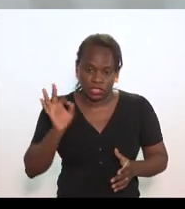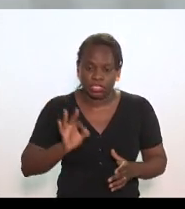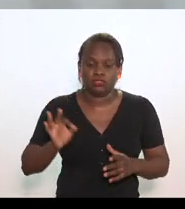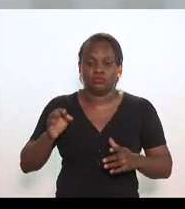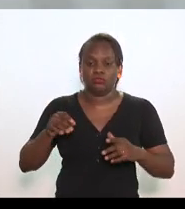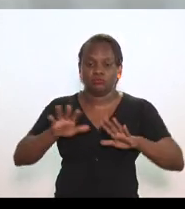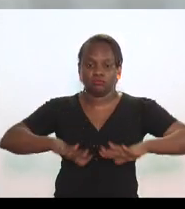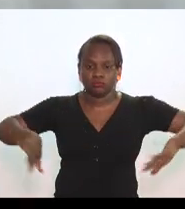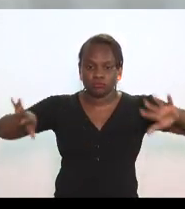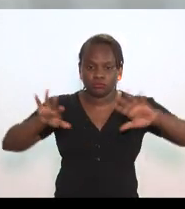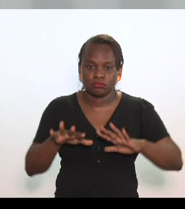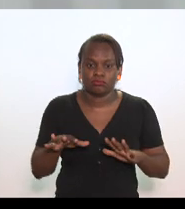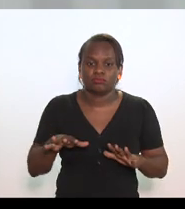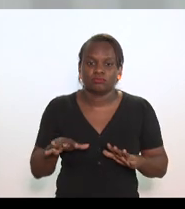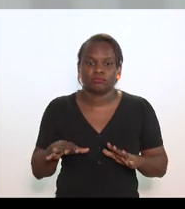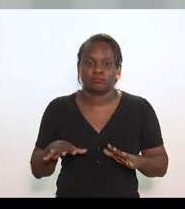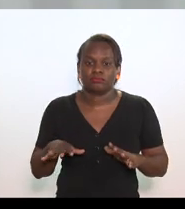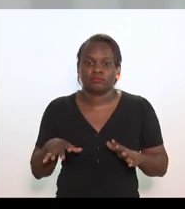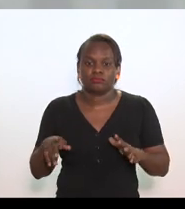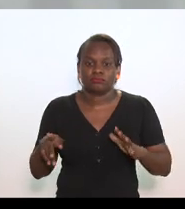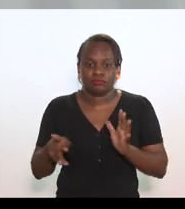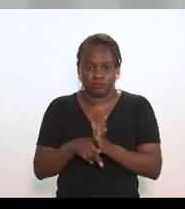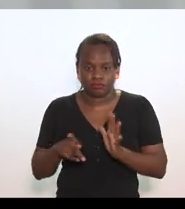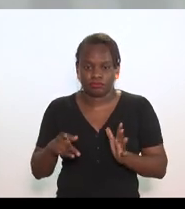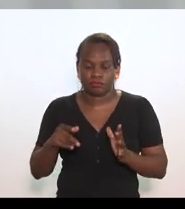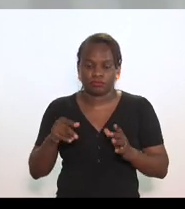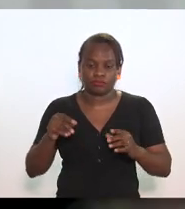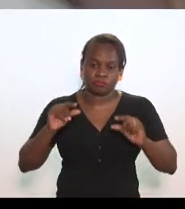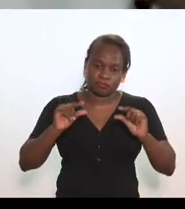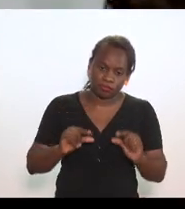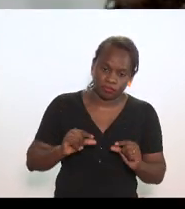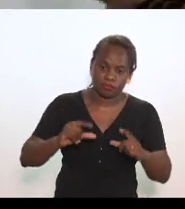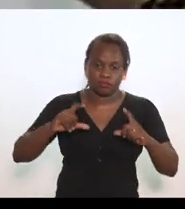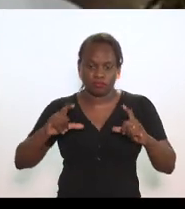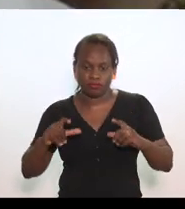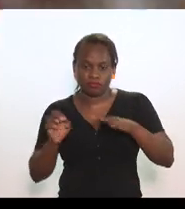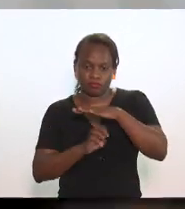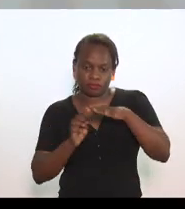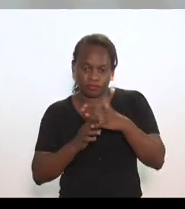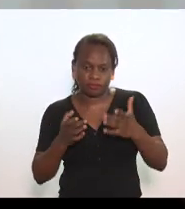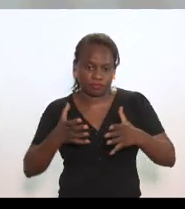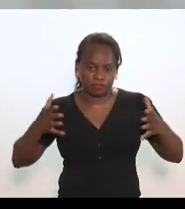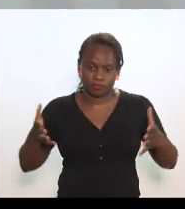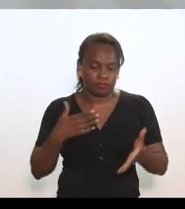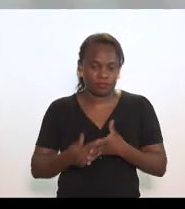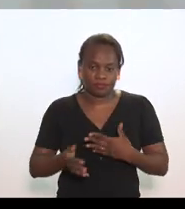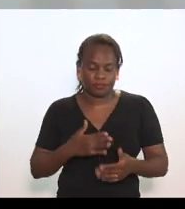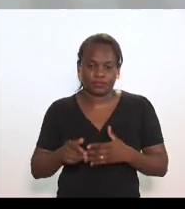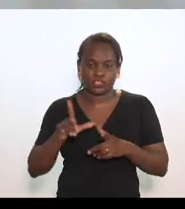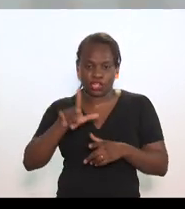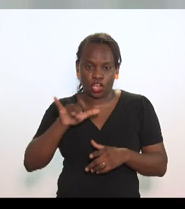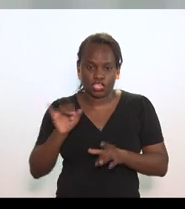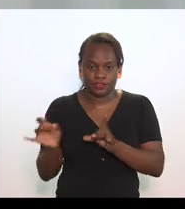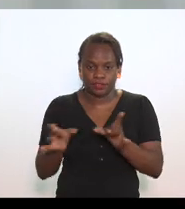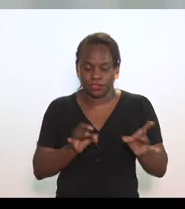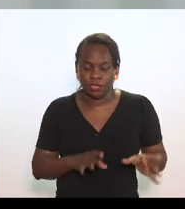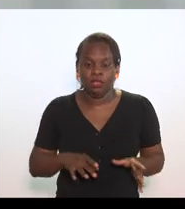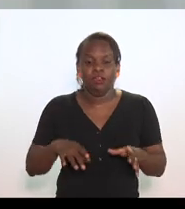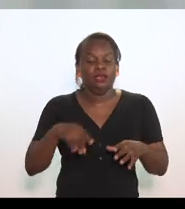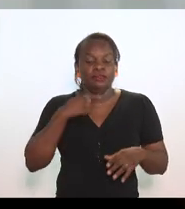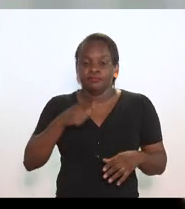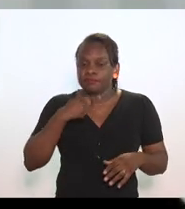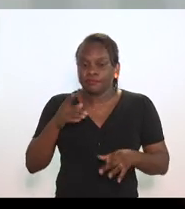mercado do mercado do pequeno e médio e grande varejista não